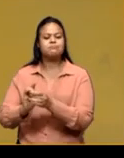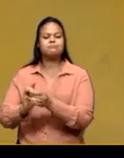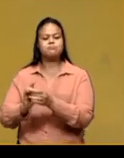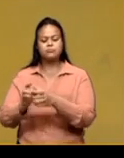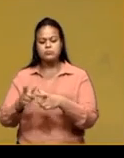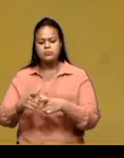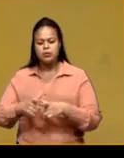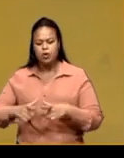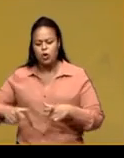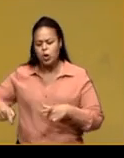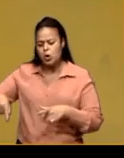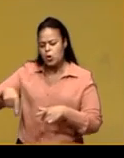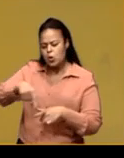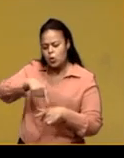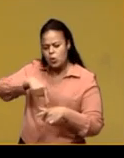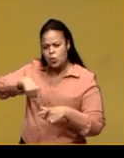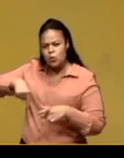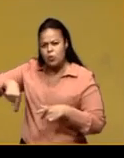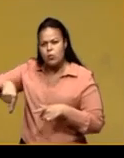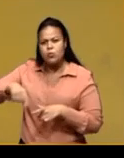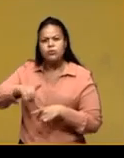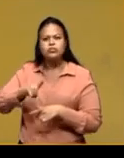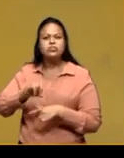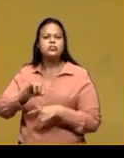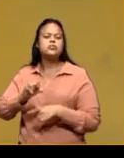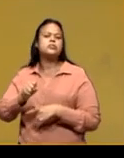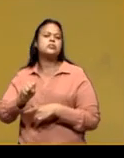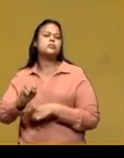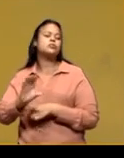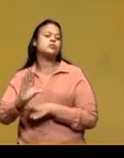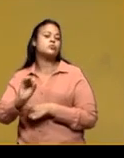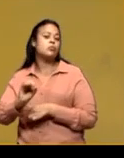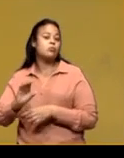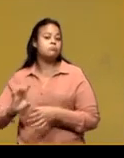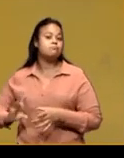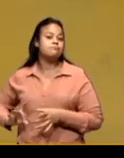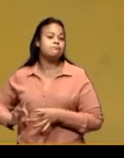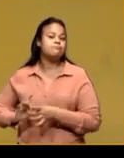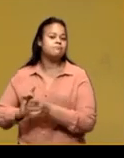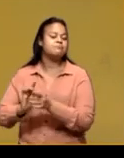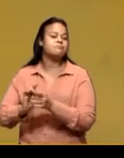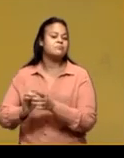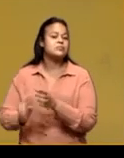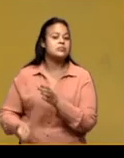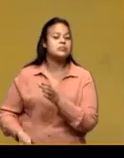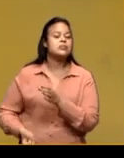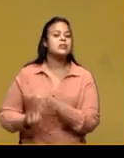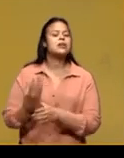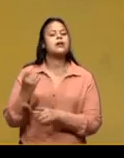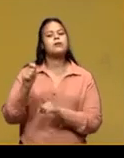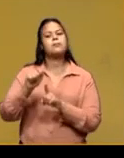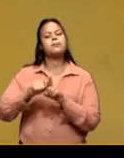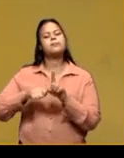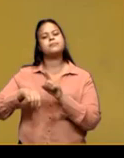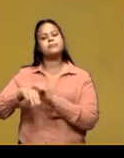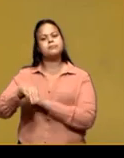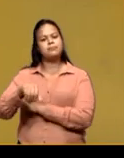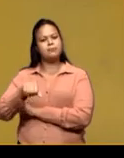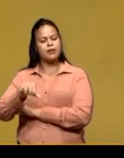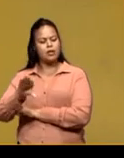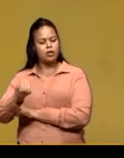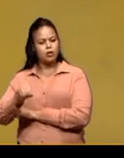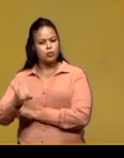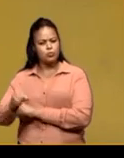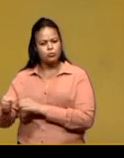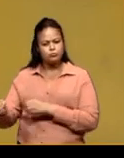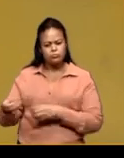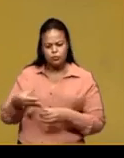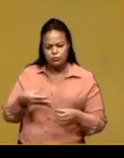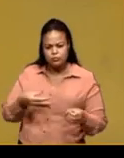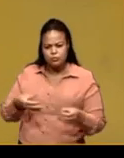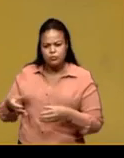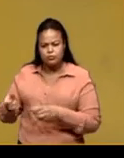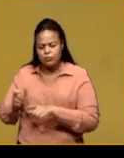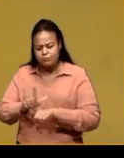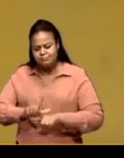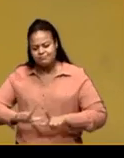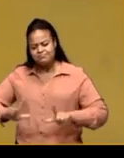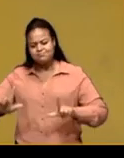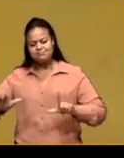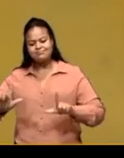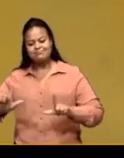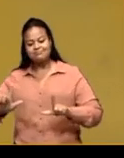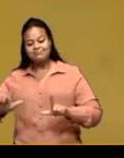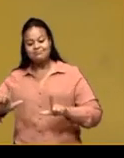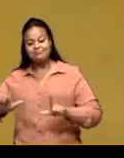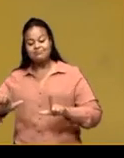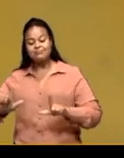coisas como o projeto Amarelo Prisma, lançado em maio. Agora, um novo conteúdo chega ao público na forma de